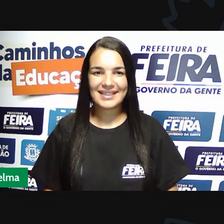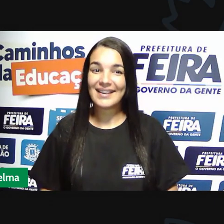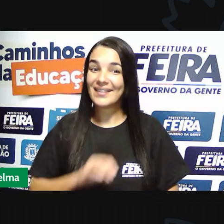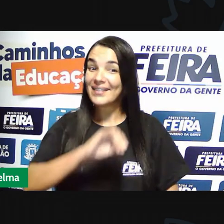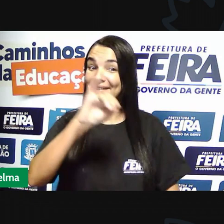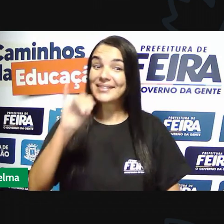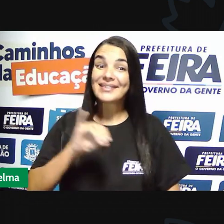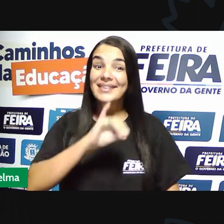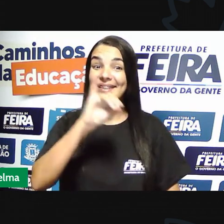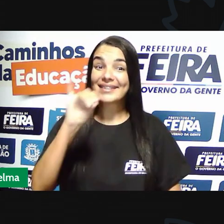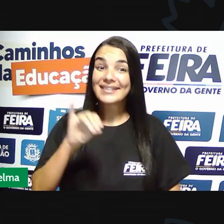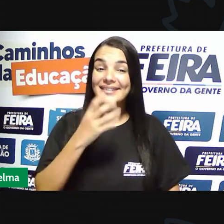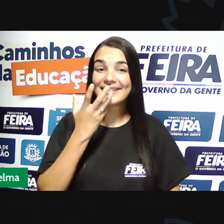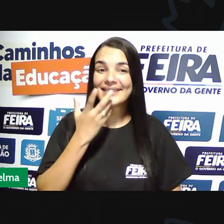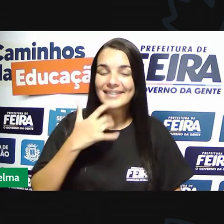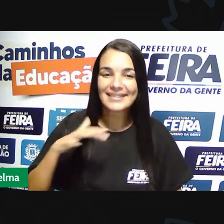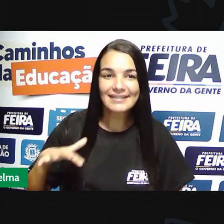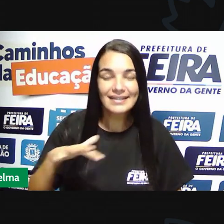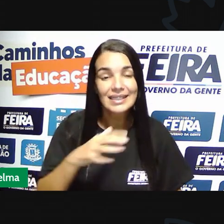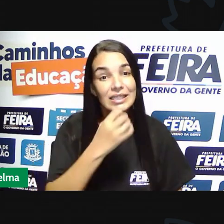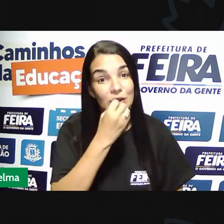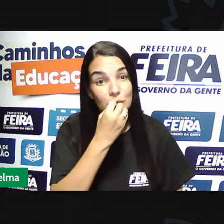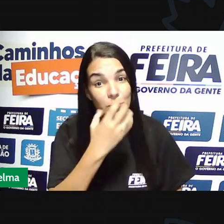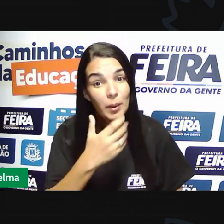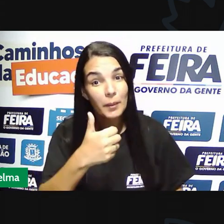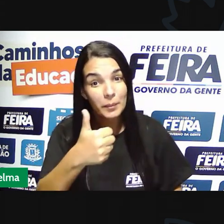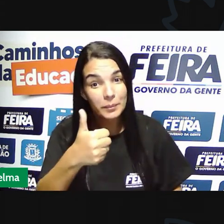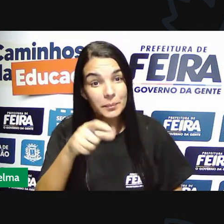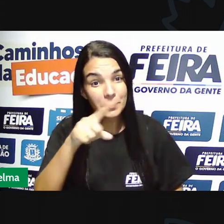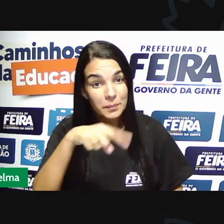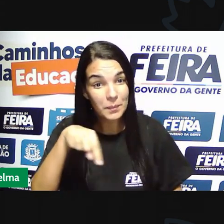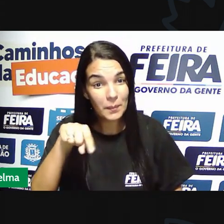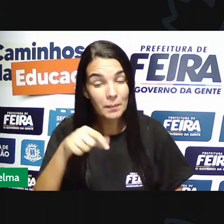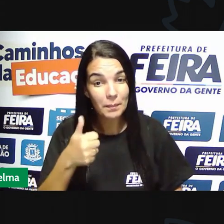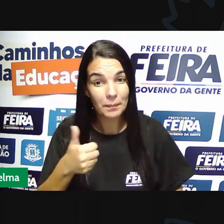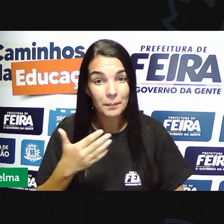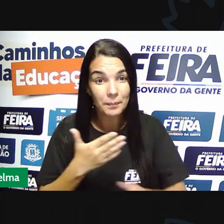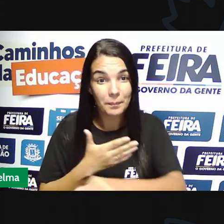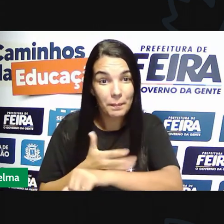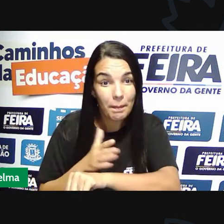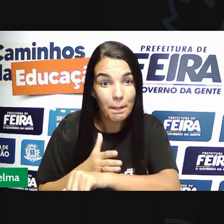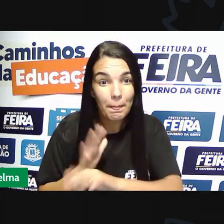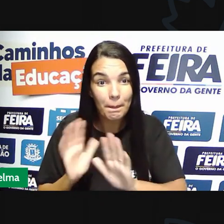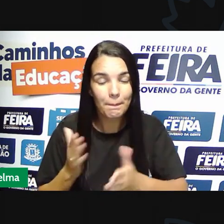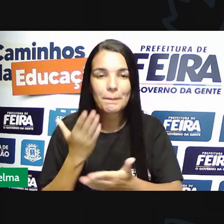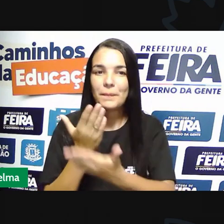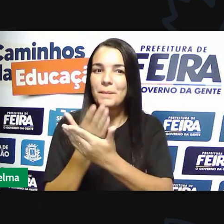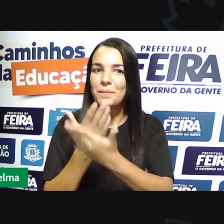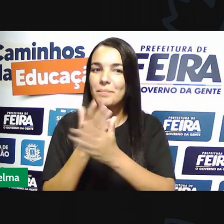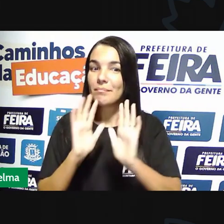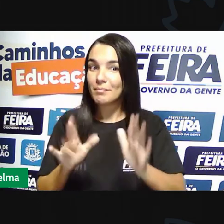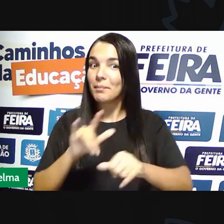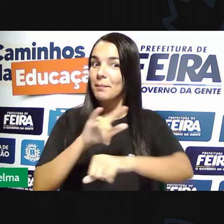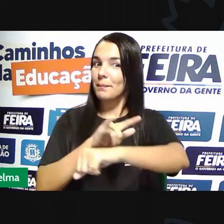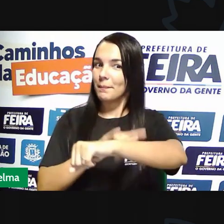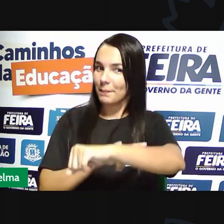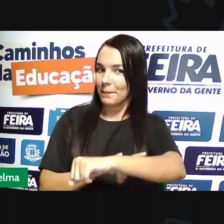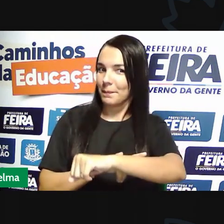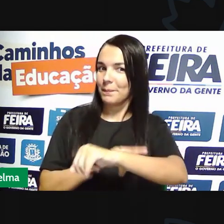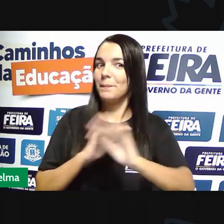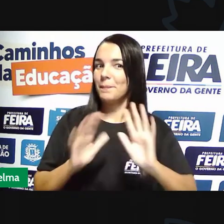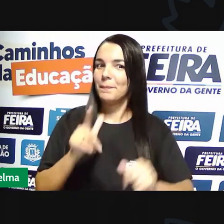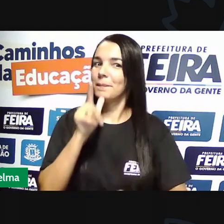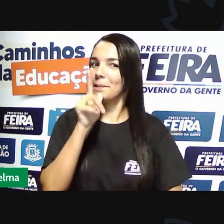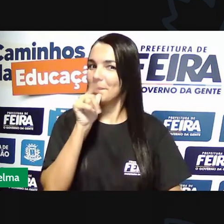Olá, crianças! Tudo bem com vocês? Estão preparados para mais uma aula? Já foi ao banheiro, já tomou